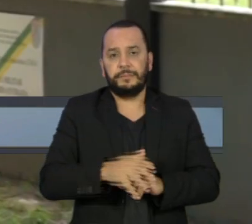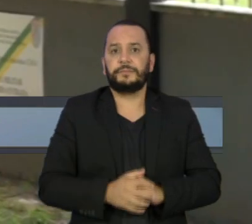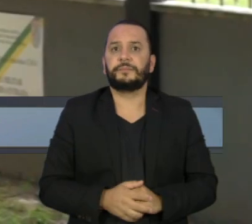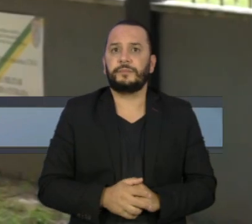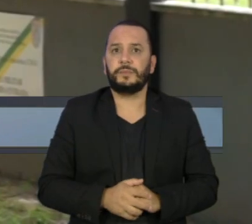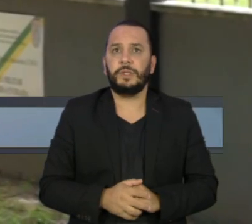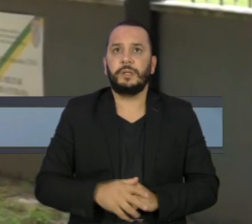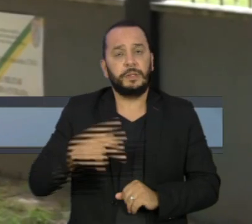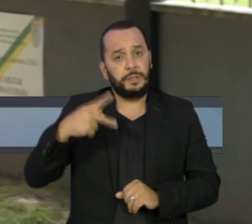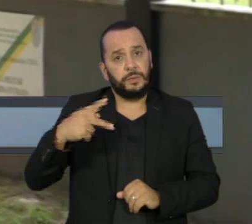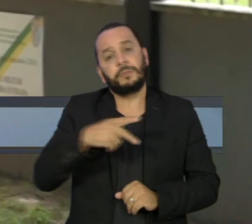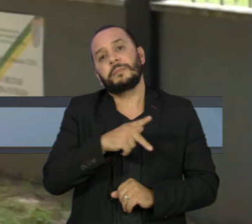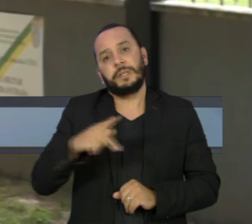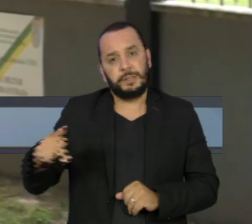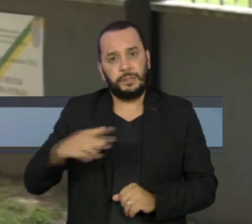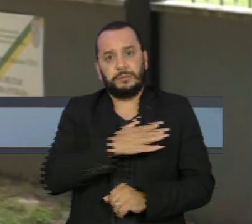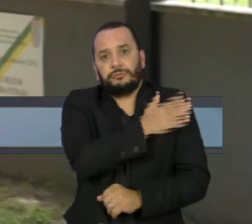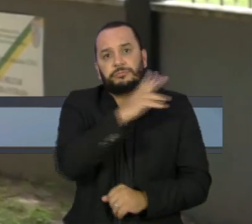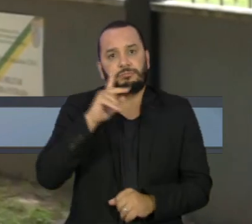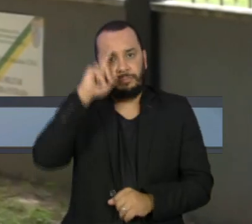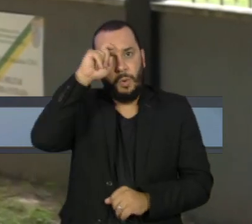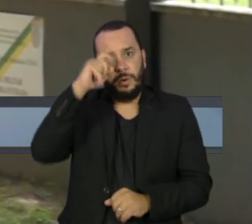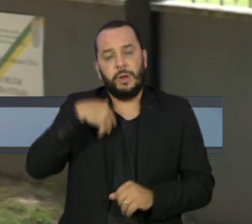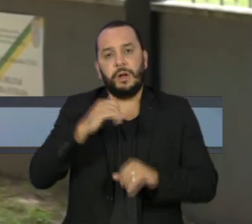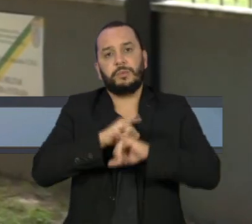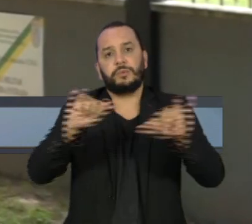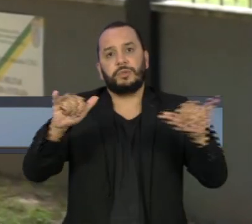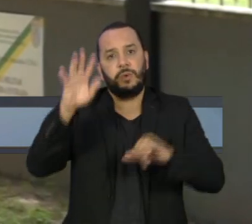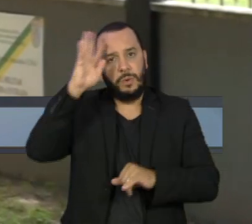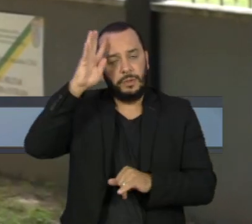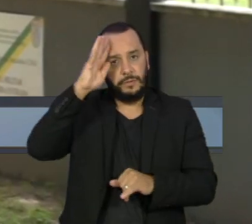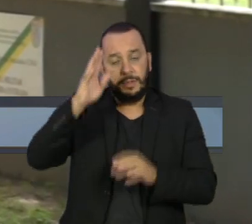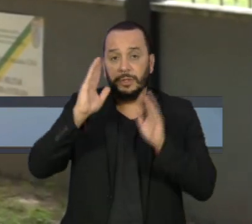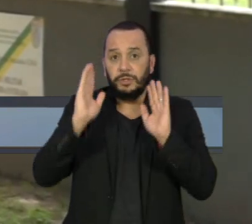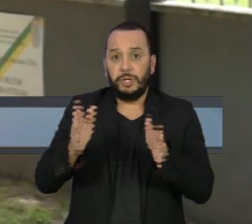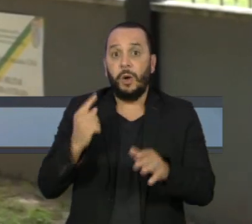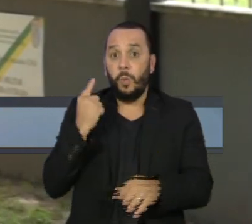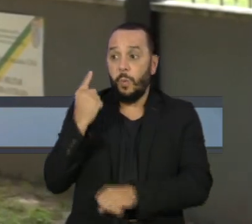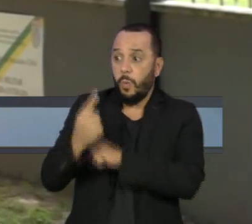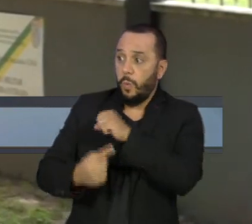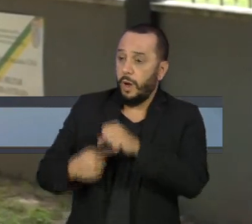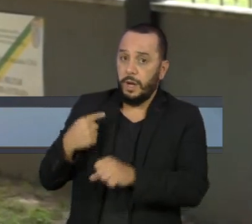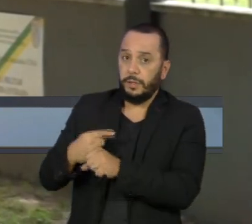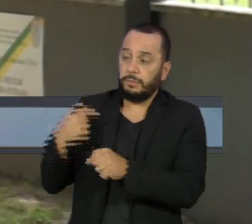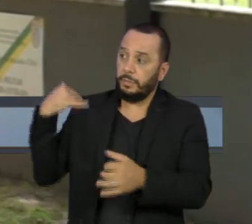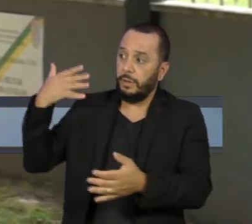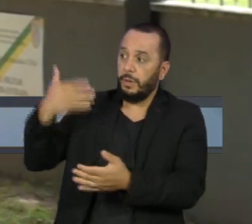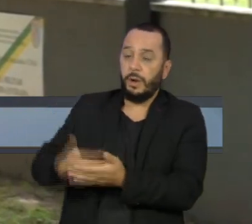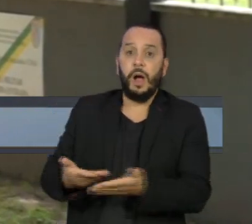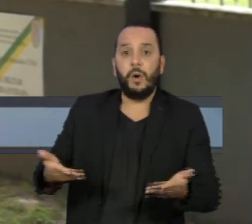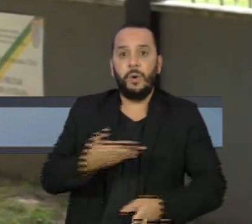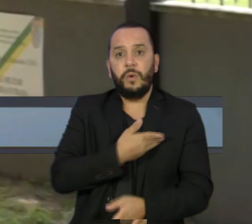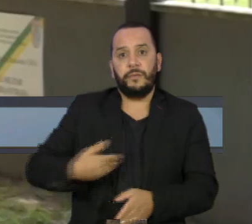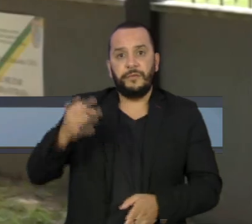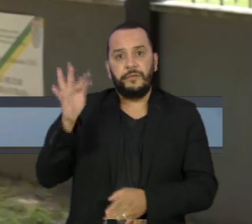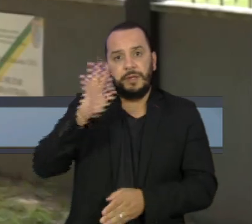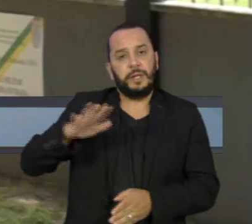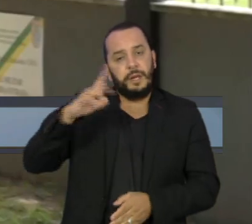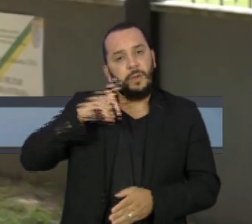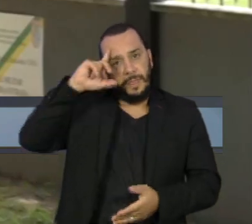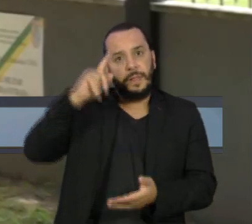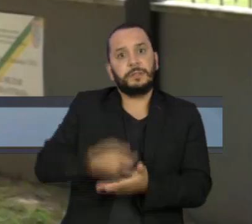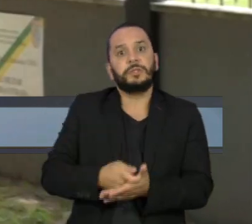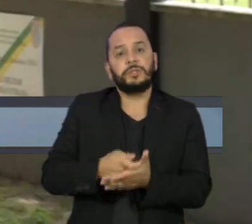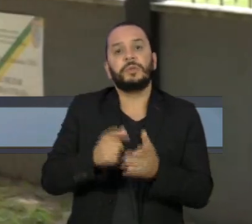O vice-presidente Hamilton Mourão anunciou nesta quarta-feira que, depois de quase um ano, o governo federal decidiu retirar os